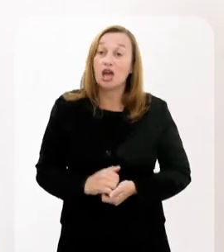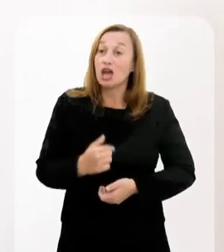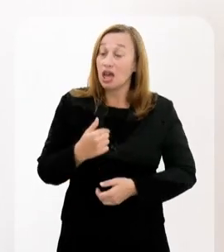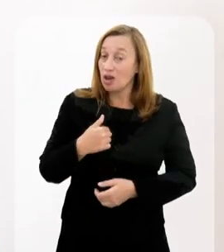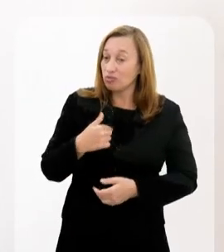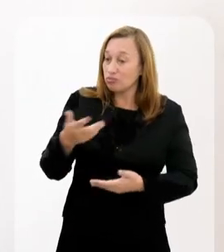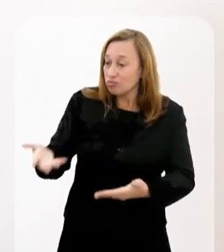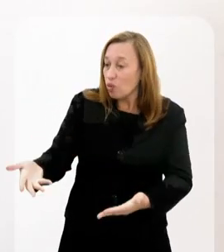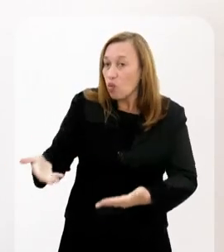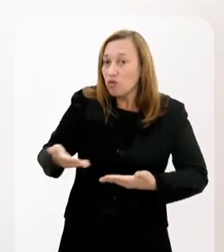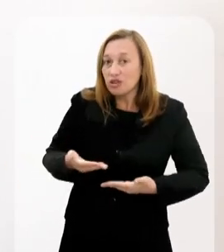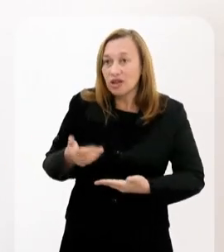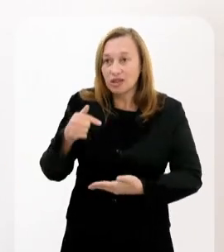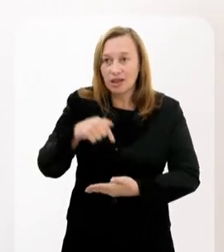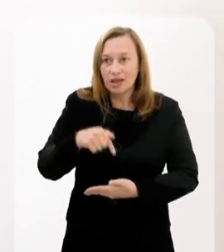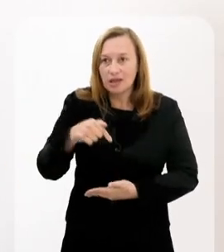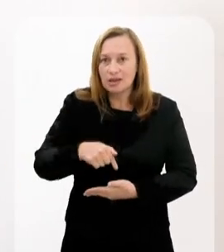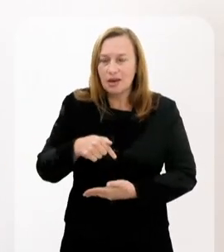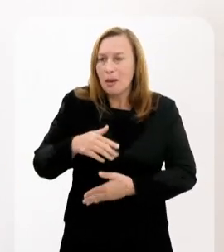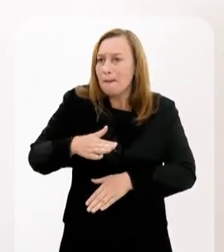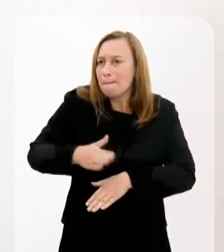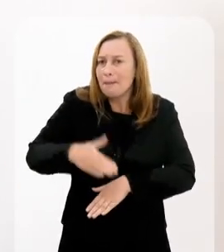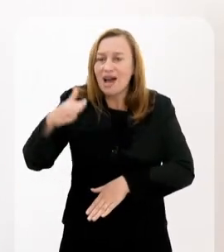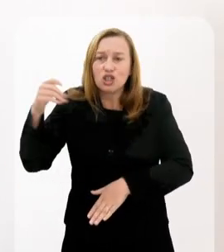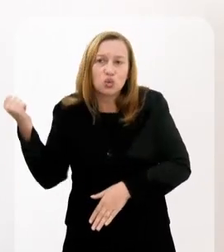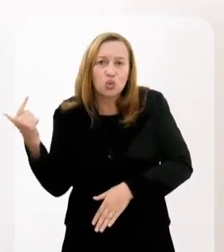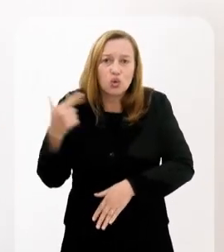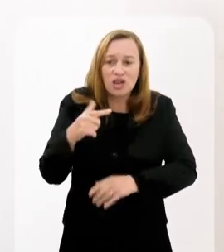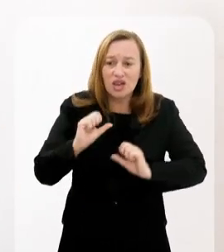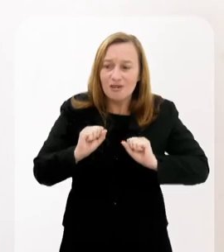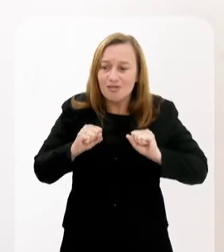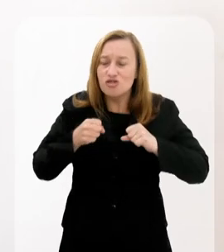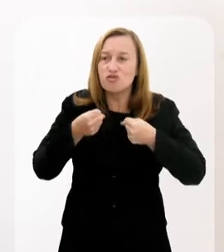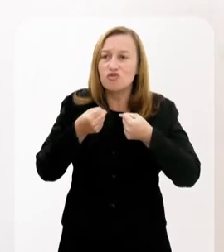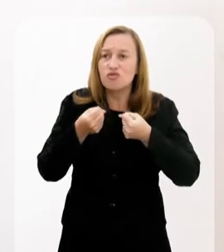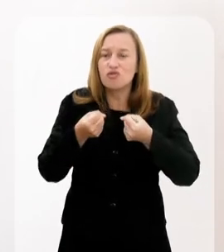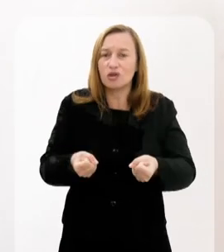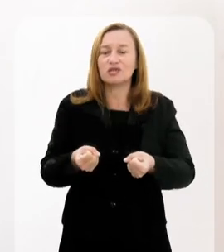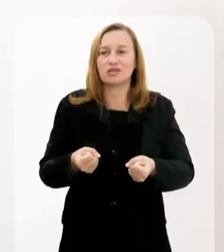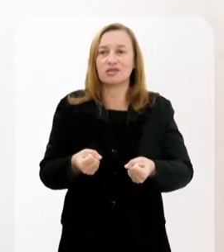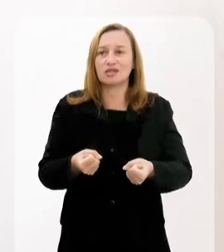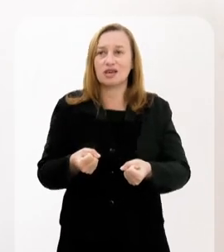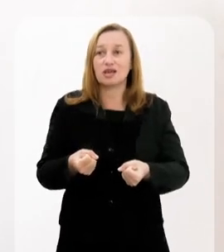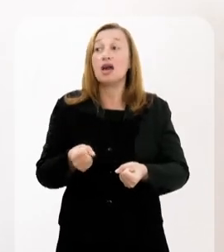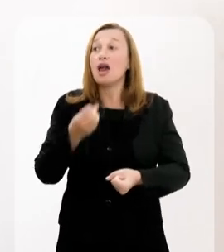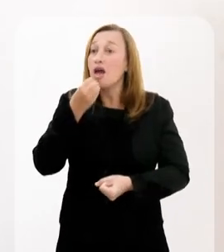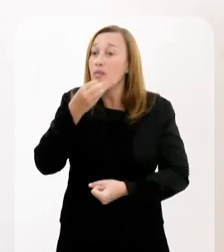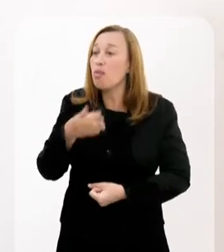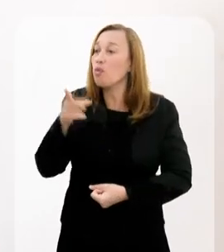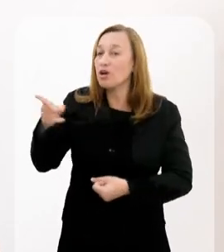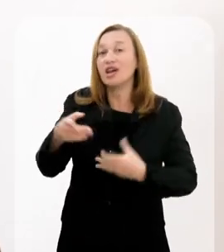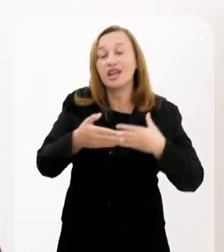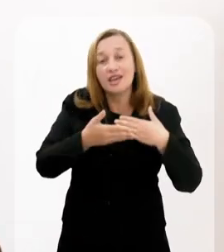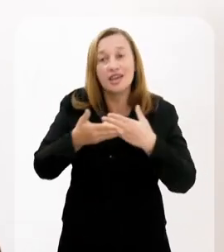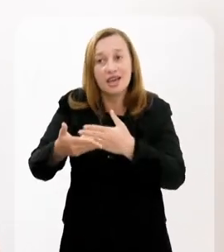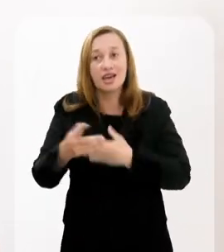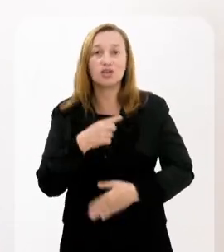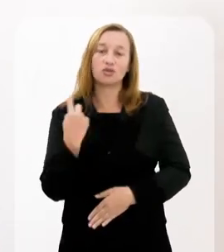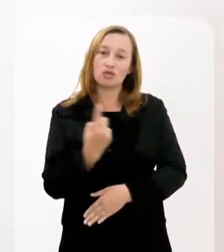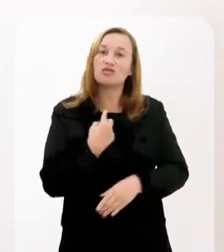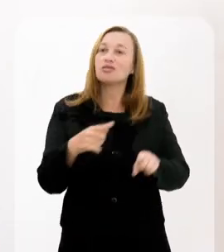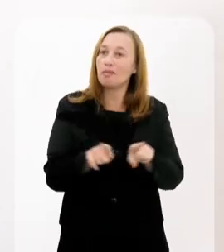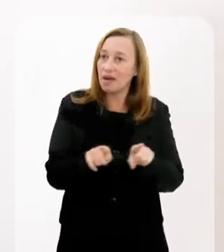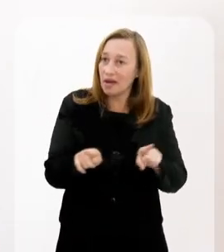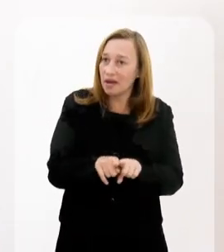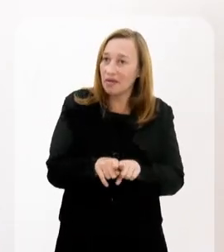Eu estou com um convidado aqui que está mais do que empenhado, gente. E ele é bom porque ele arrasta a